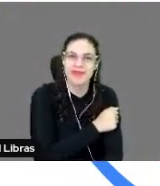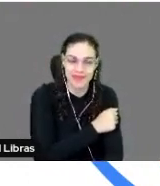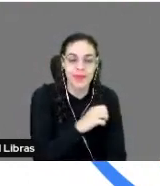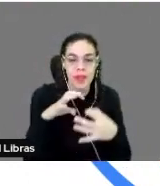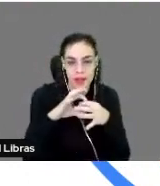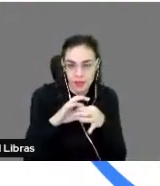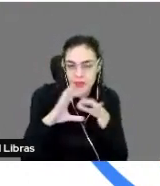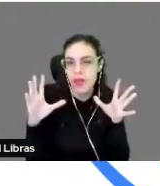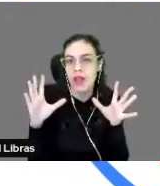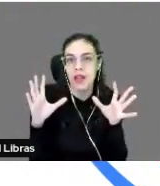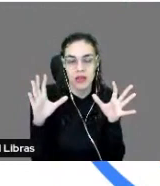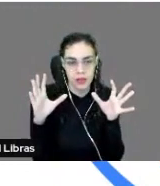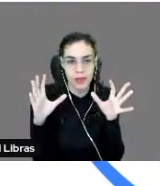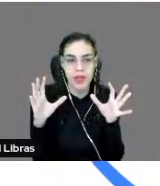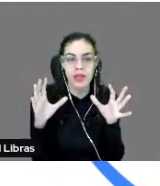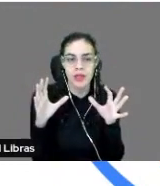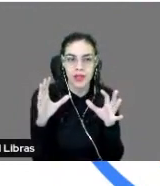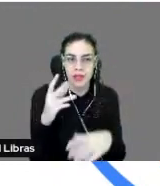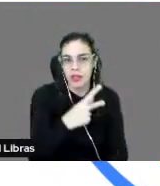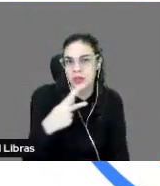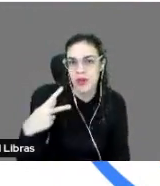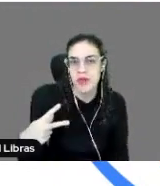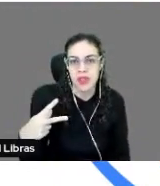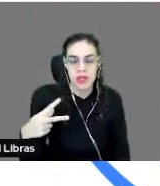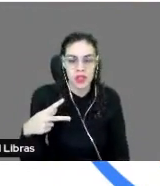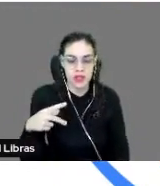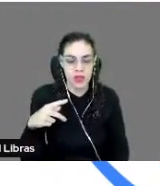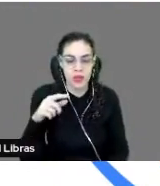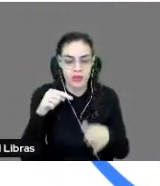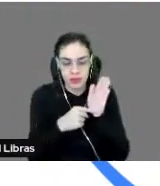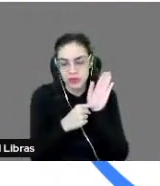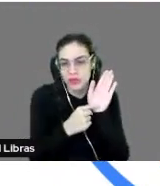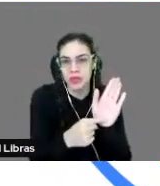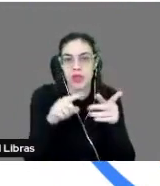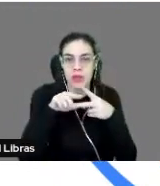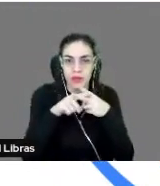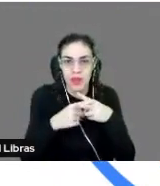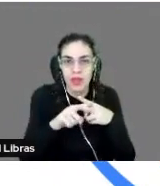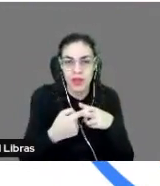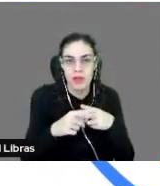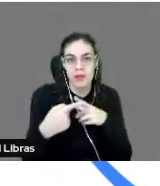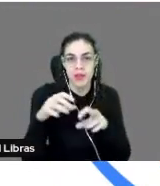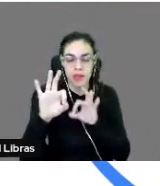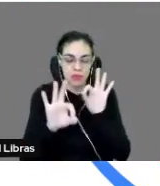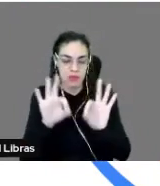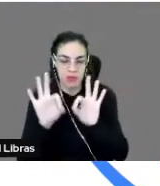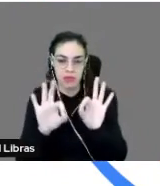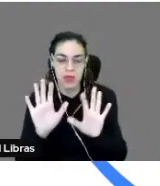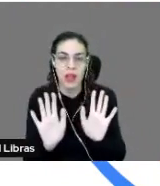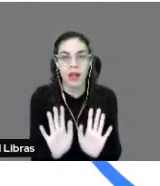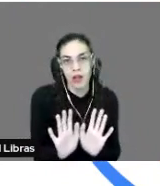líderes das instituições de ensino tomem decisões sobre ferramentas de aprendizagem até personalizadas, por exemplo.